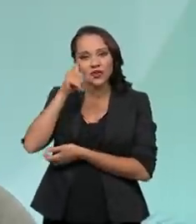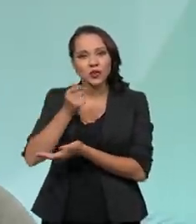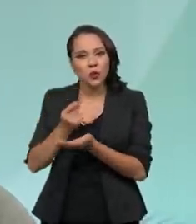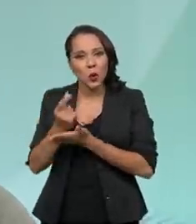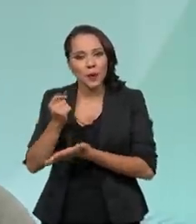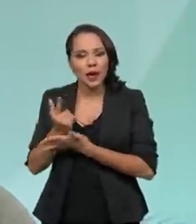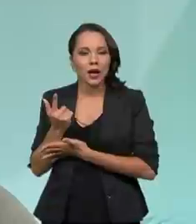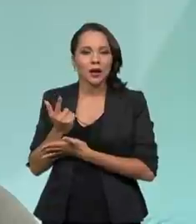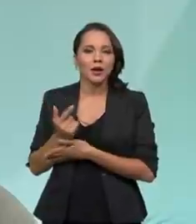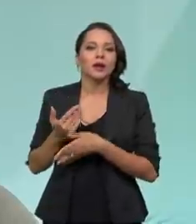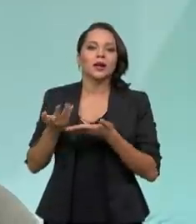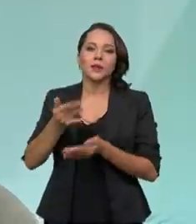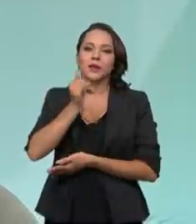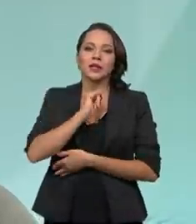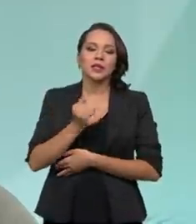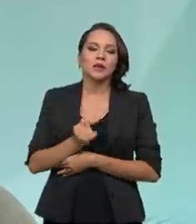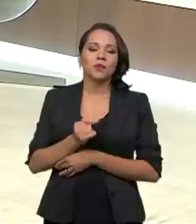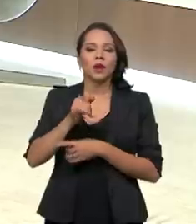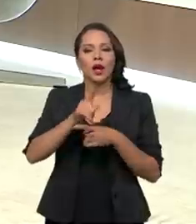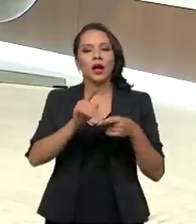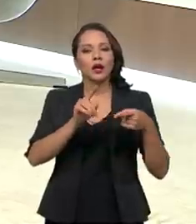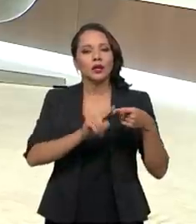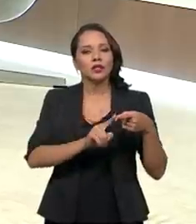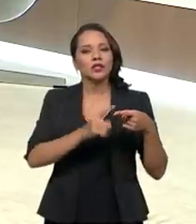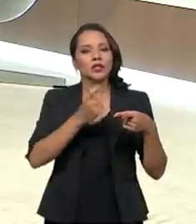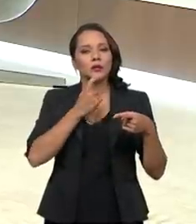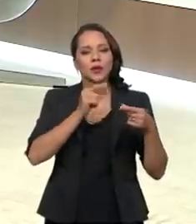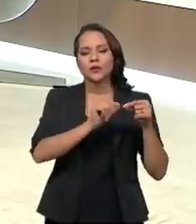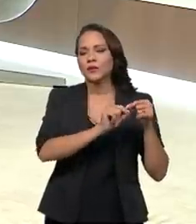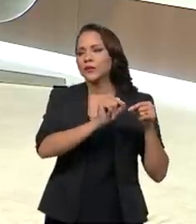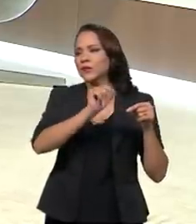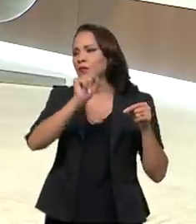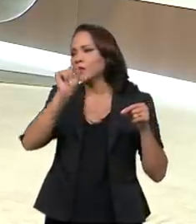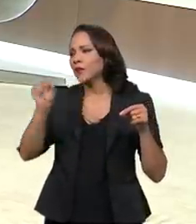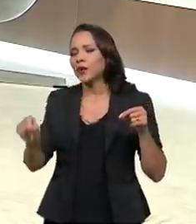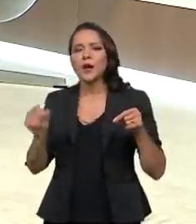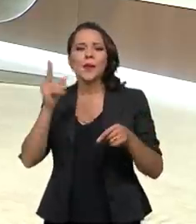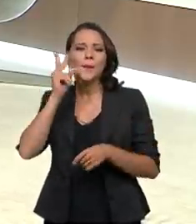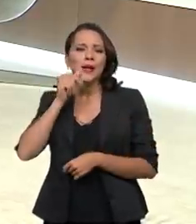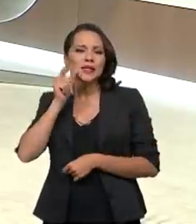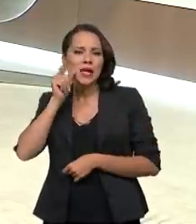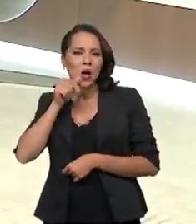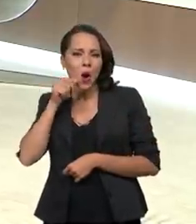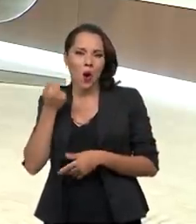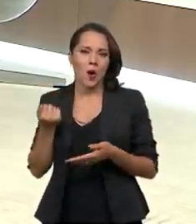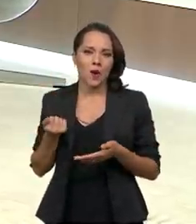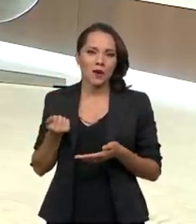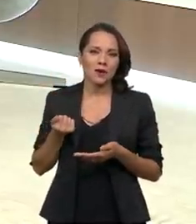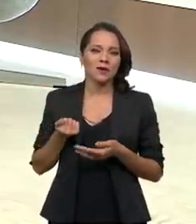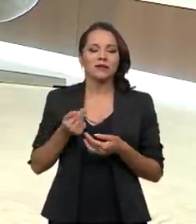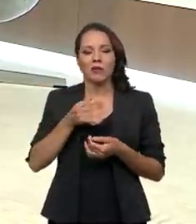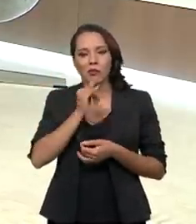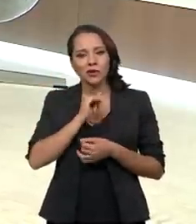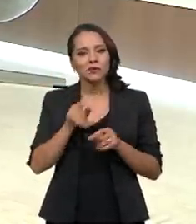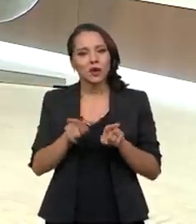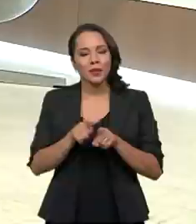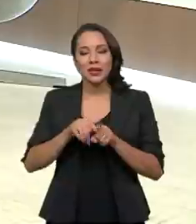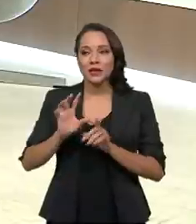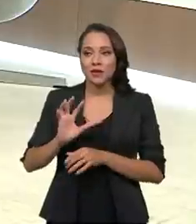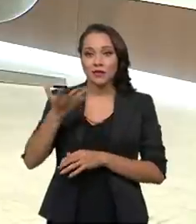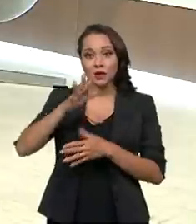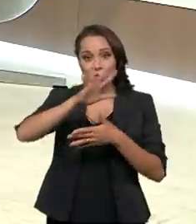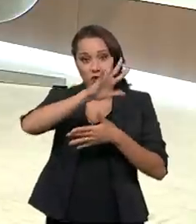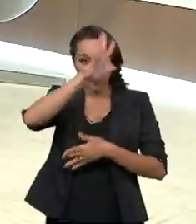que saiu, por exemplo, de Campo Grande e foi lá para Maceió, por exemplo. Tivemos, naquele evento